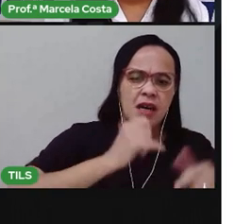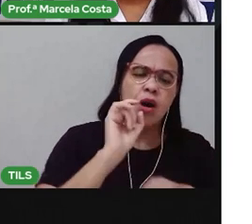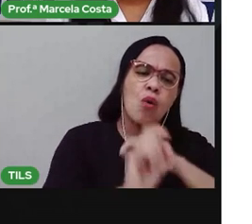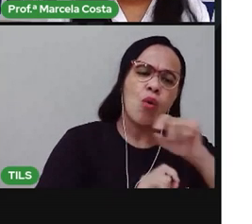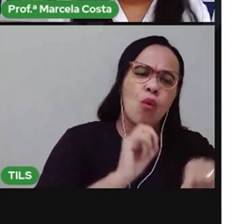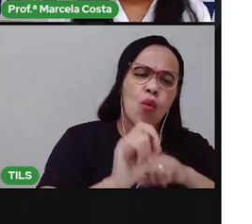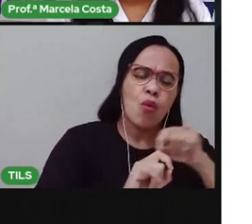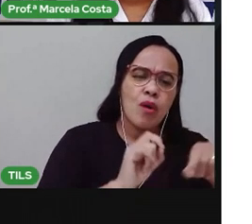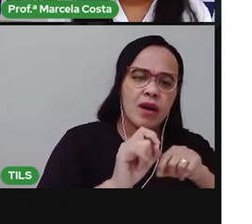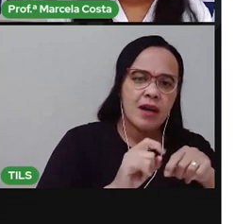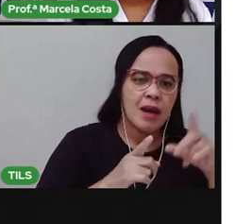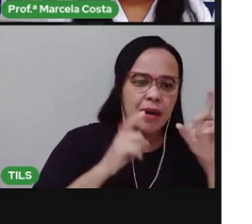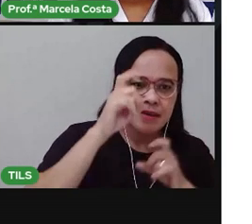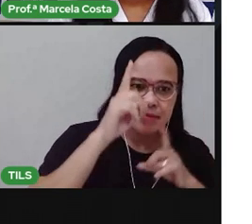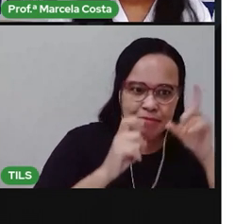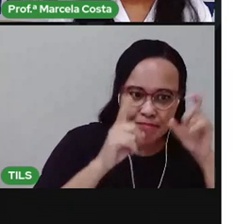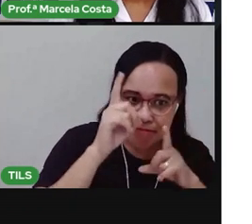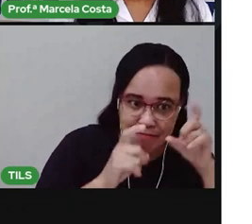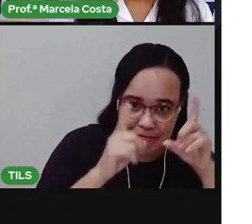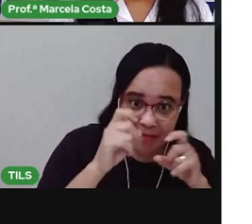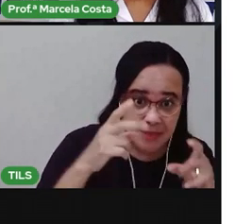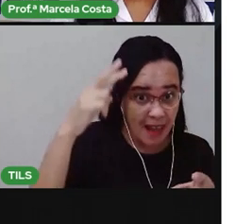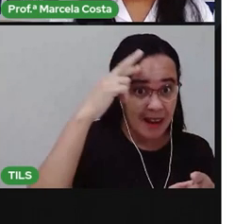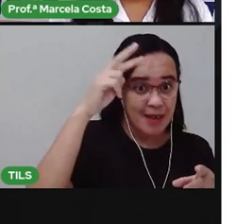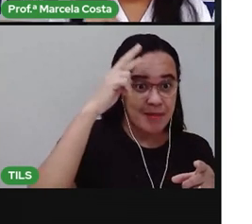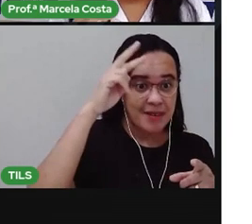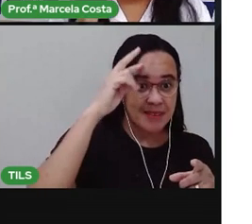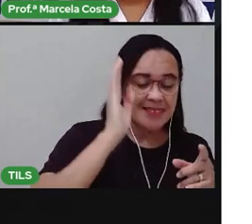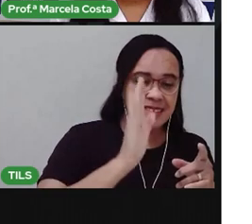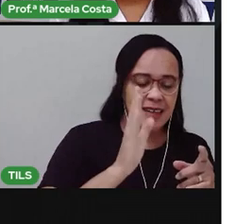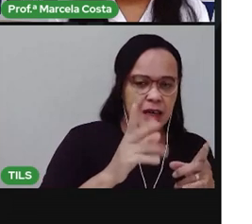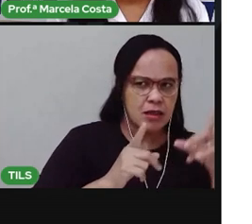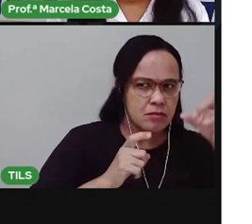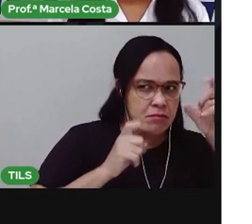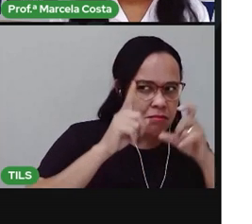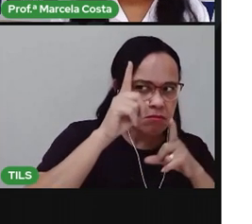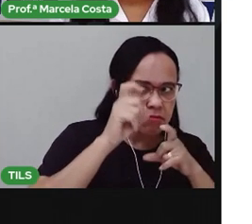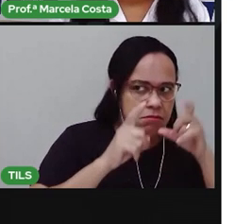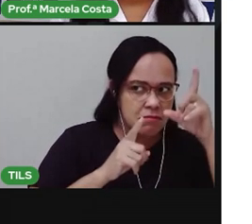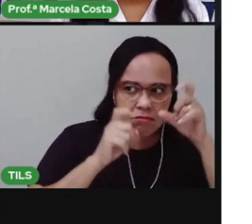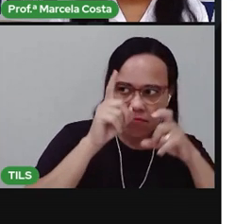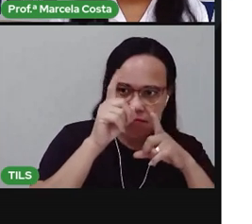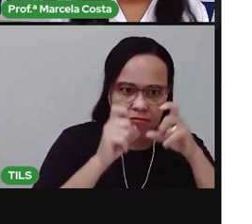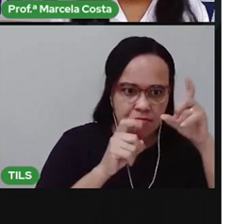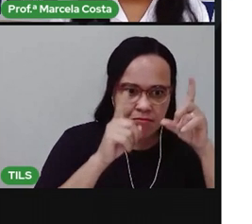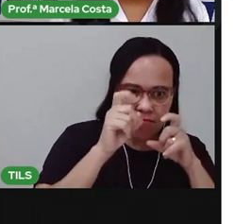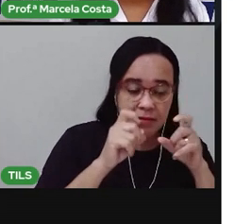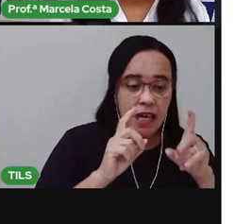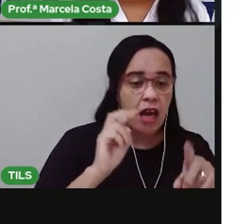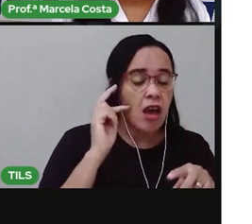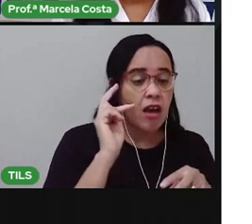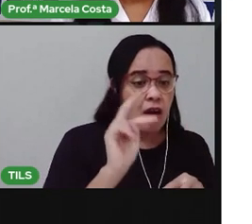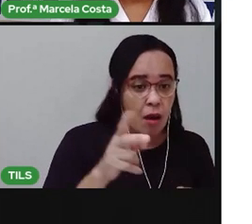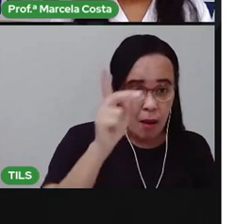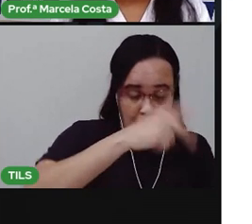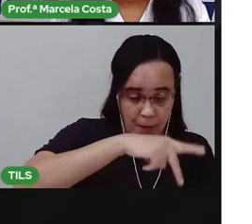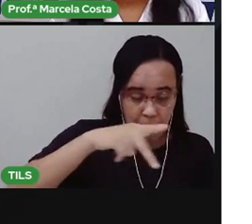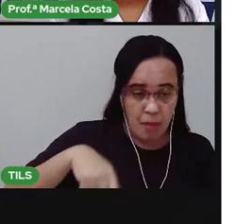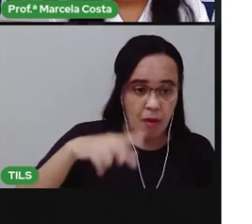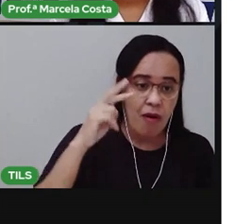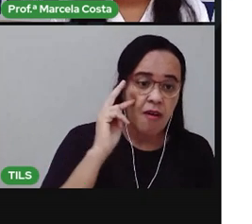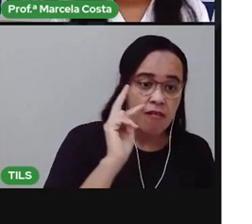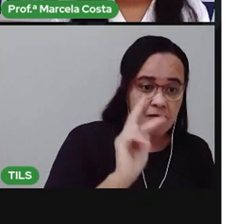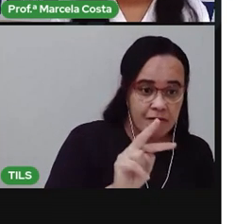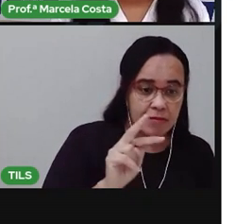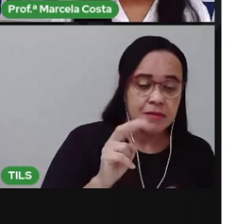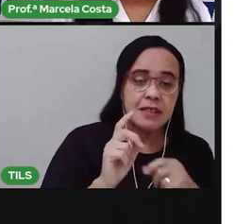Lembra como é o jogo da mímica? Eu vou fazer alguns gestos para representar algumas